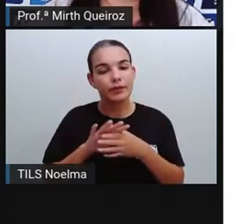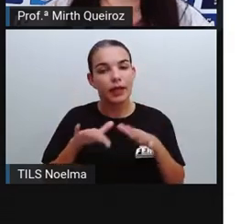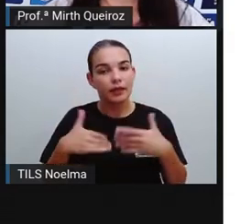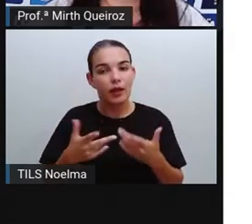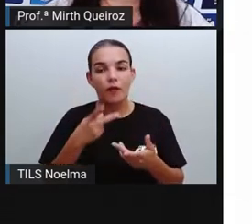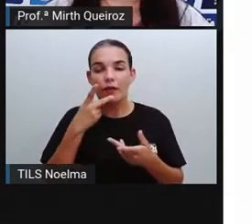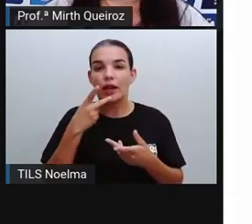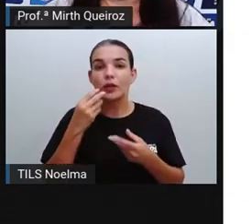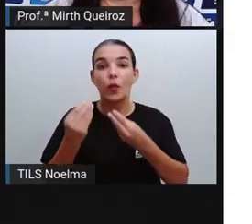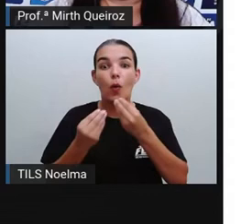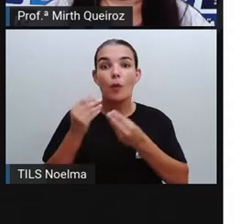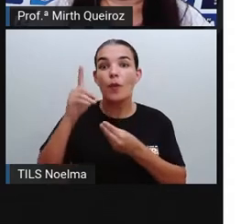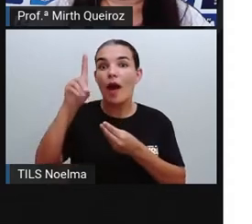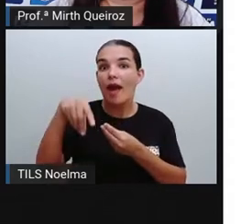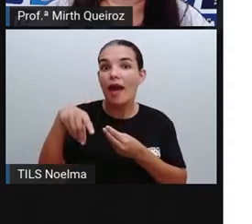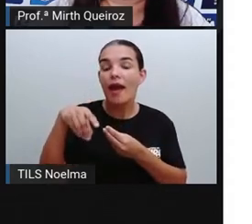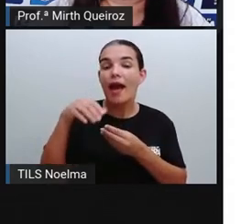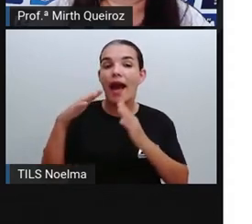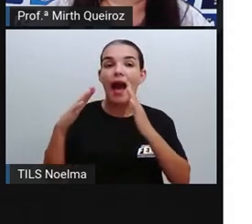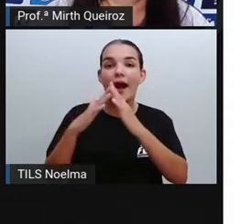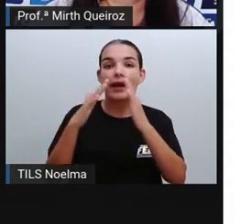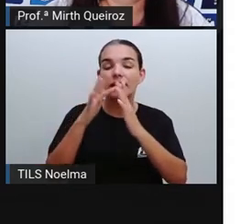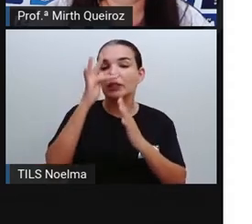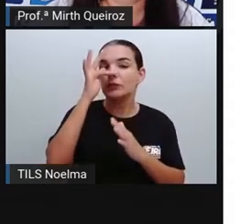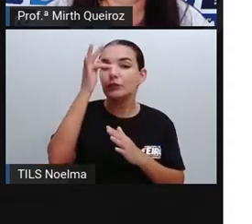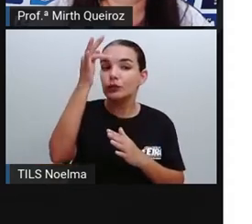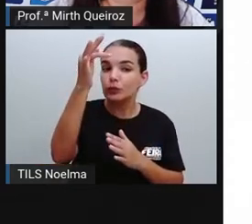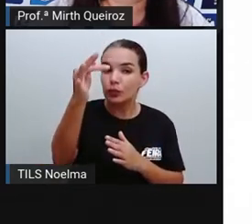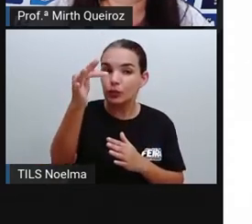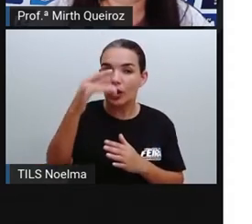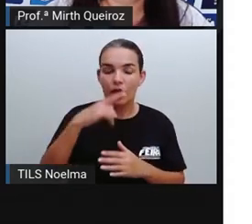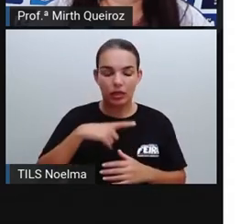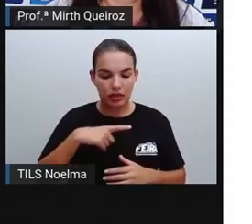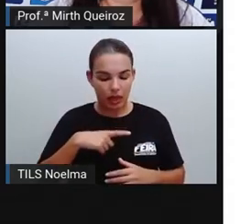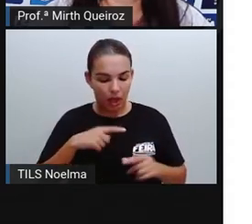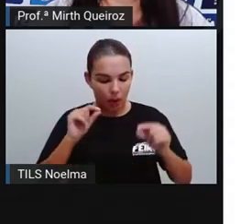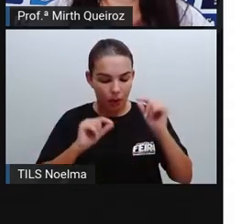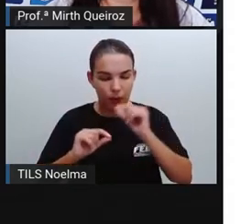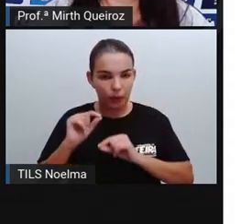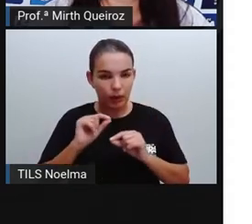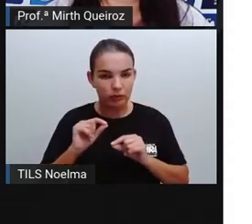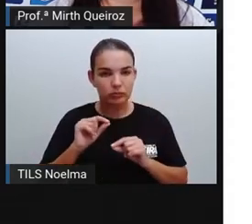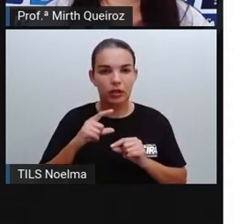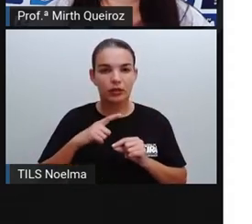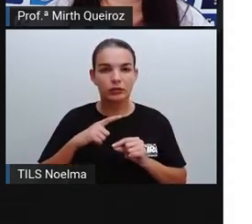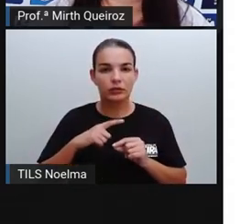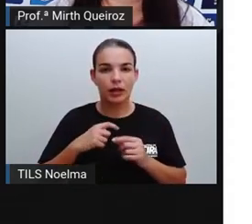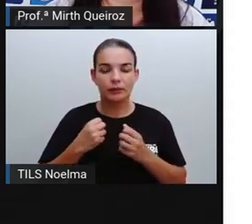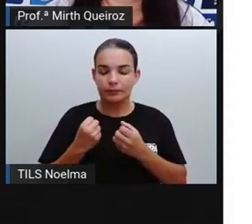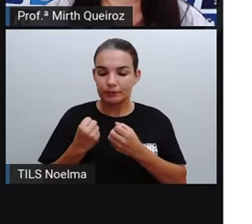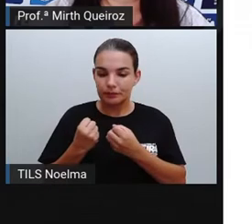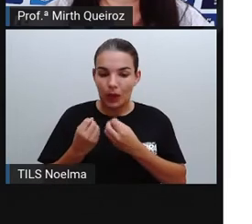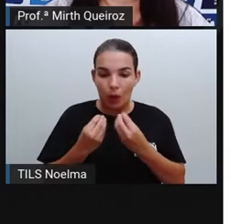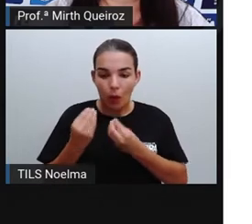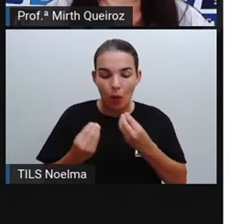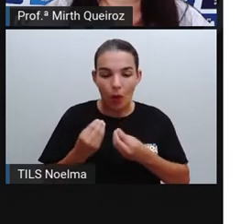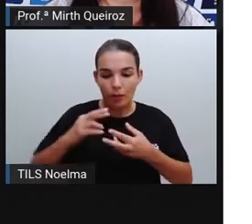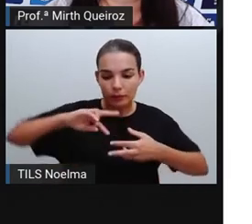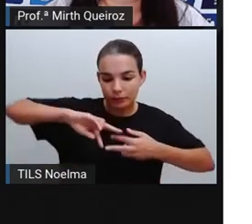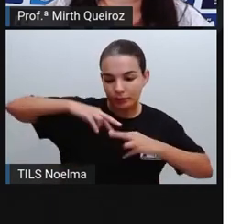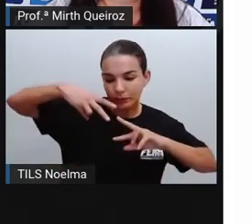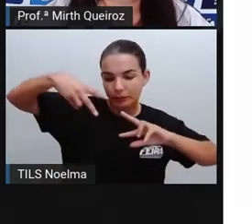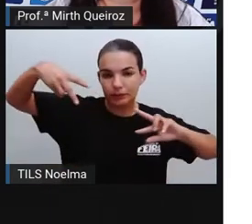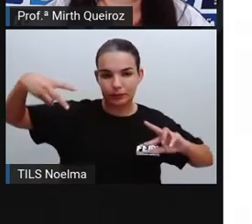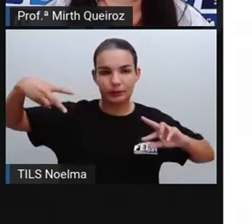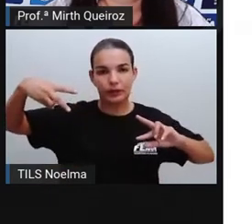que seriam construídas essas casas aí no futuro, né? Tendo em vista também a questão da sustentabilidade, Da utilização de